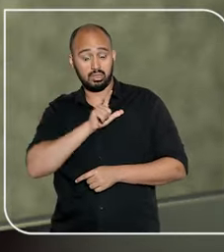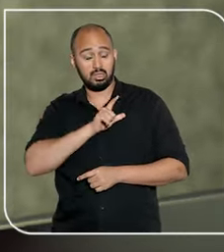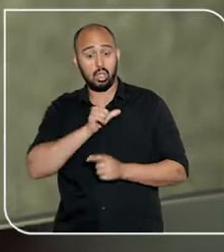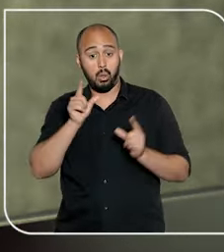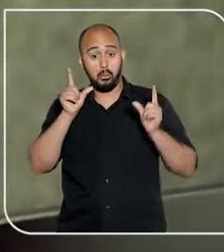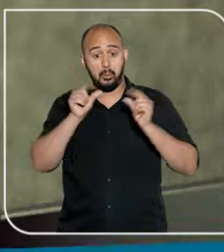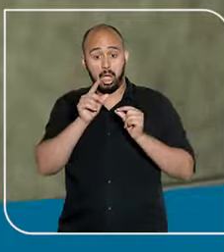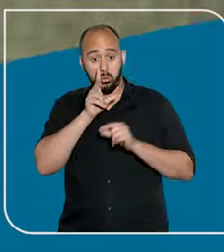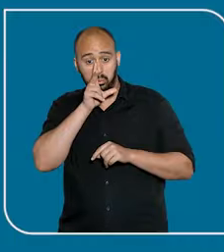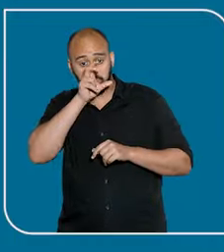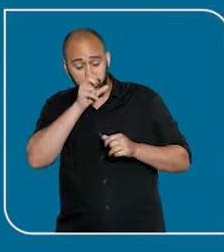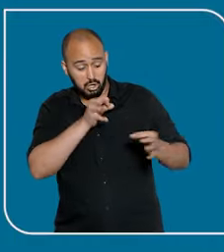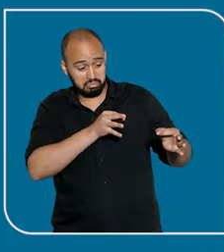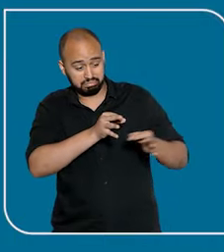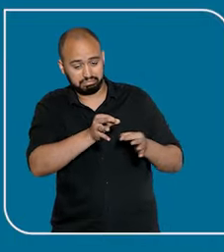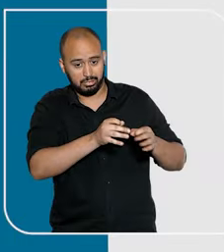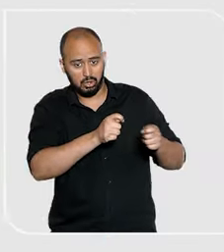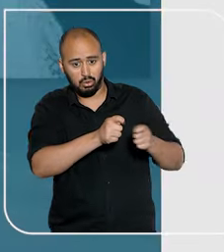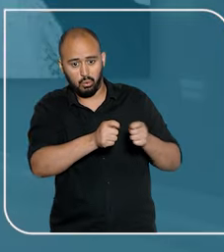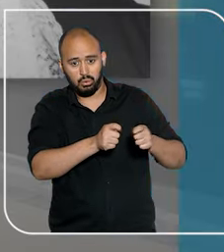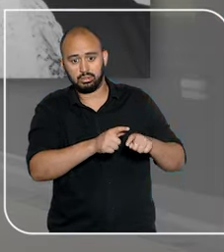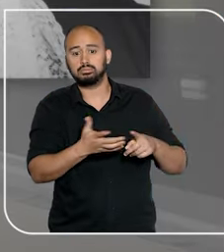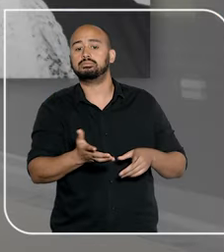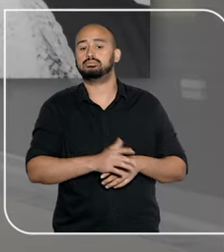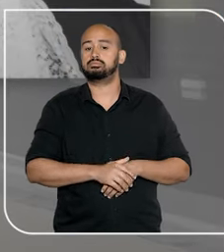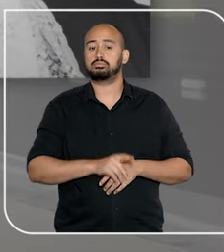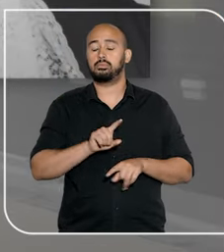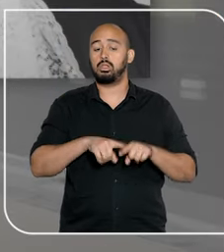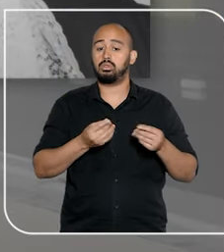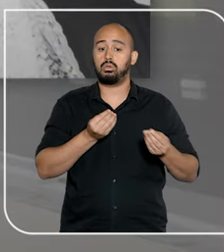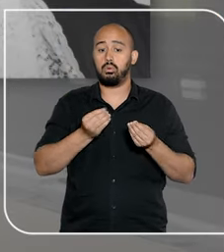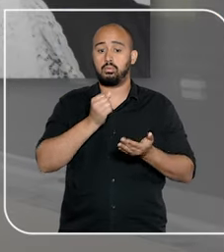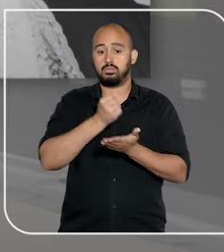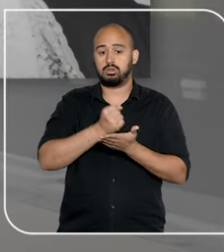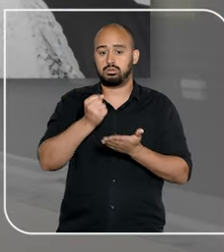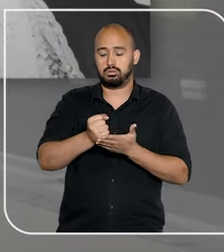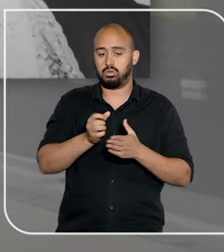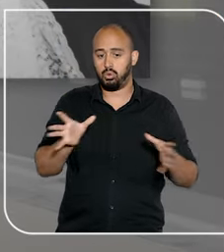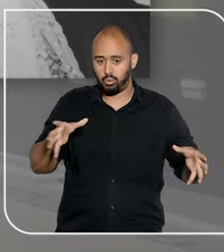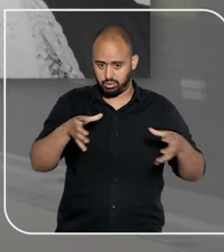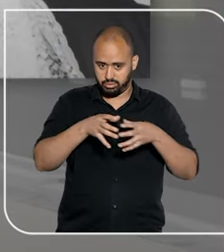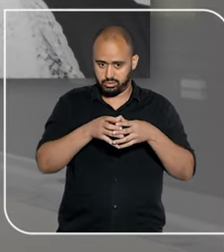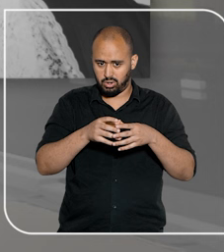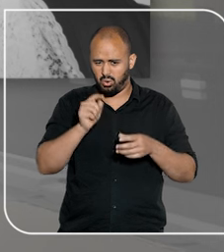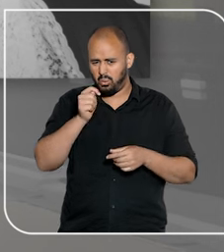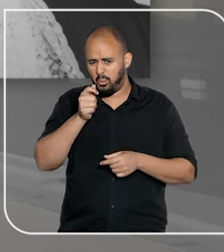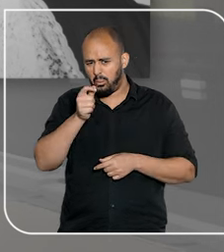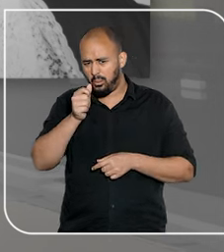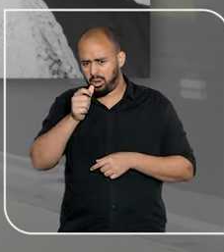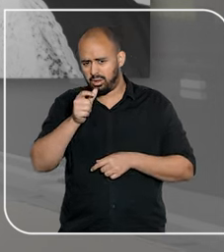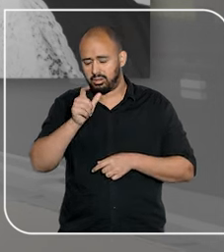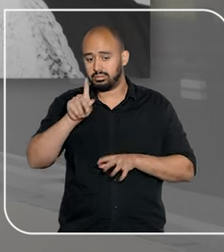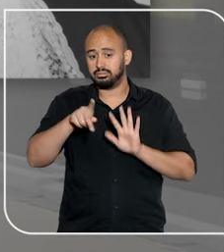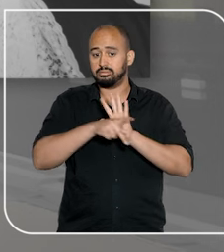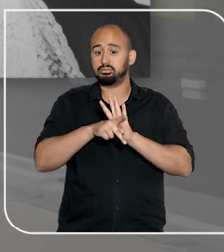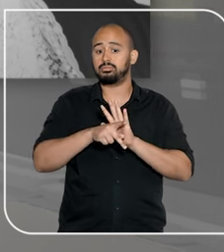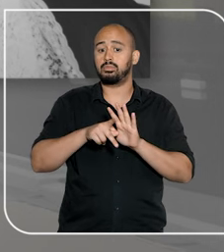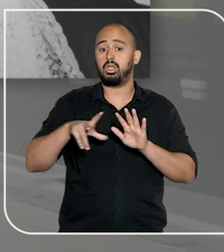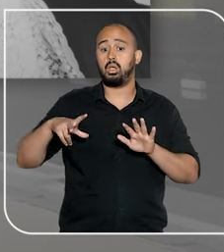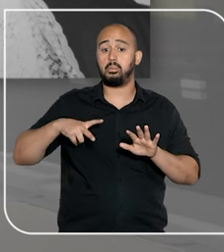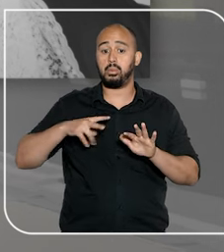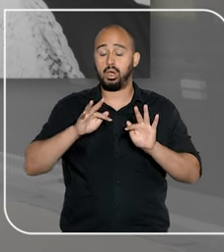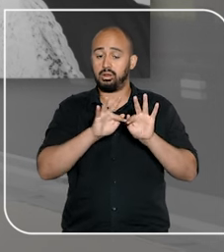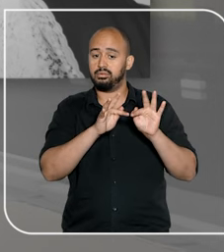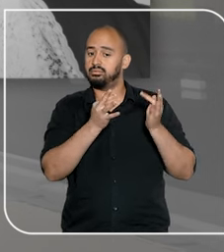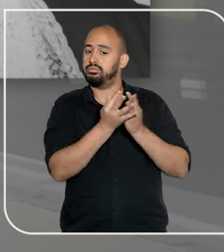de negociação com a operadora. Não se pode transmudar o contrato coletivo ou empresarial com poucos beneficiários em